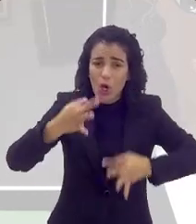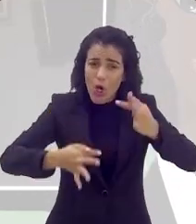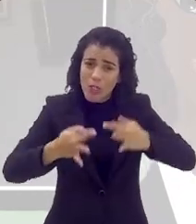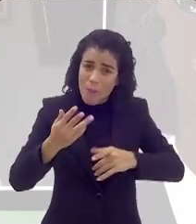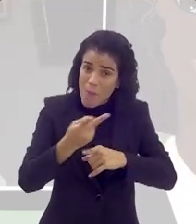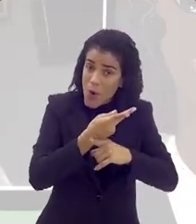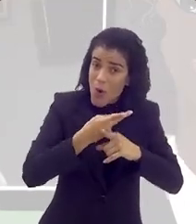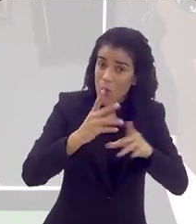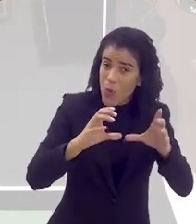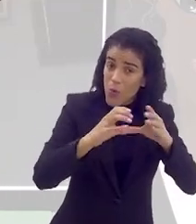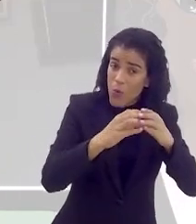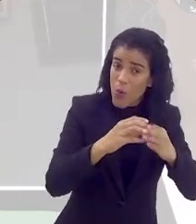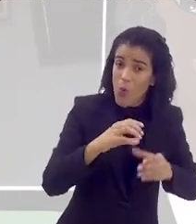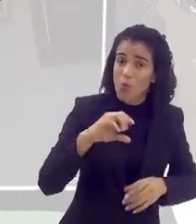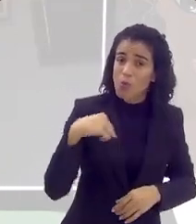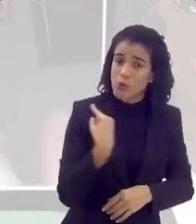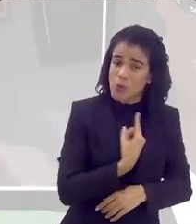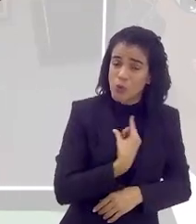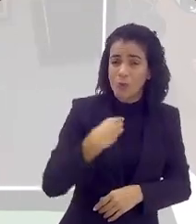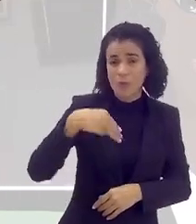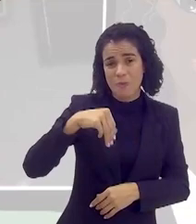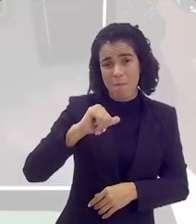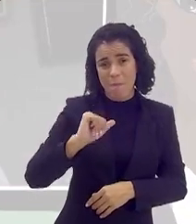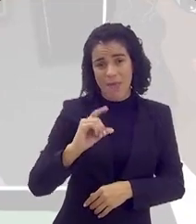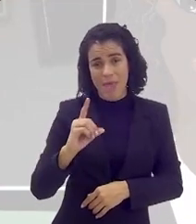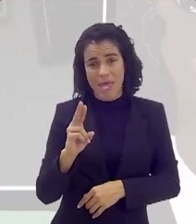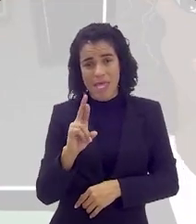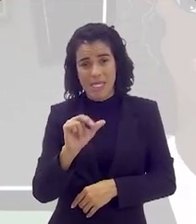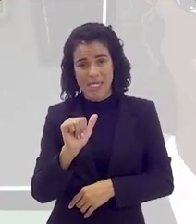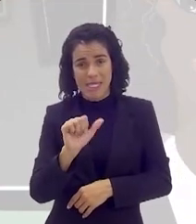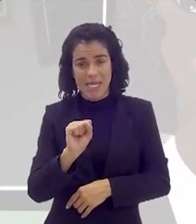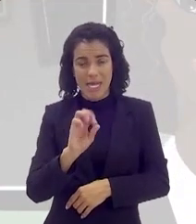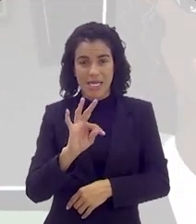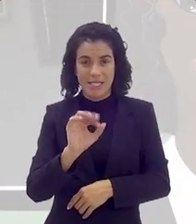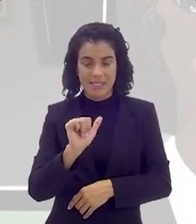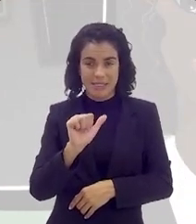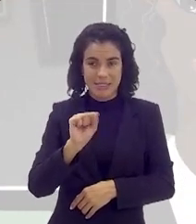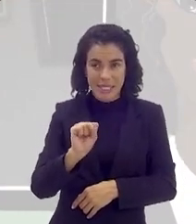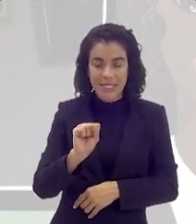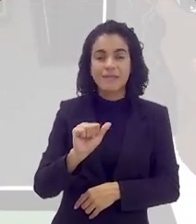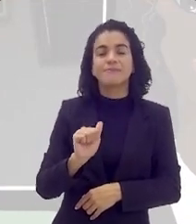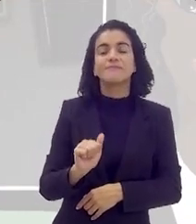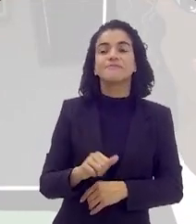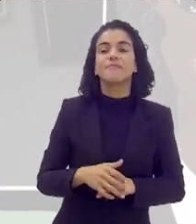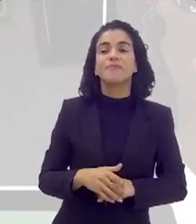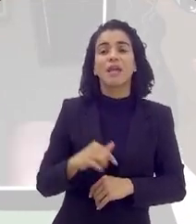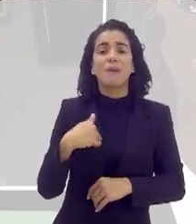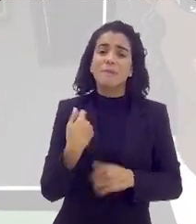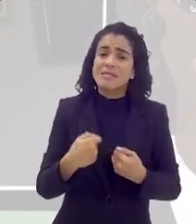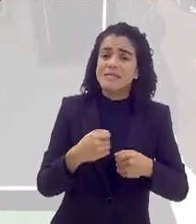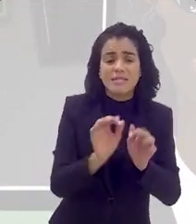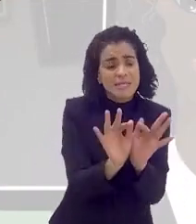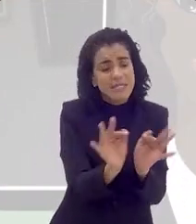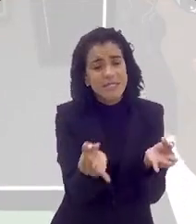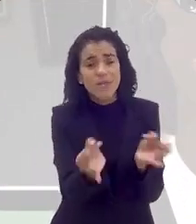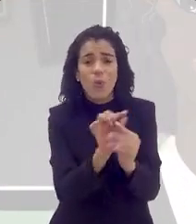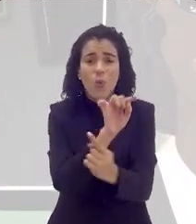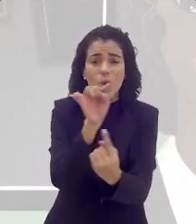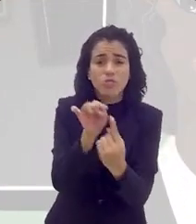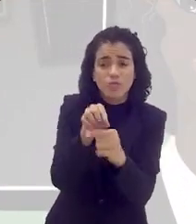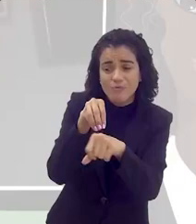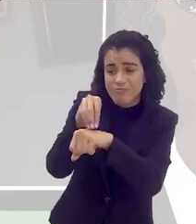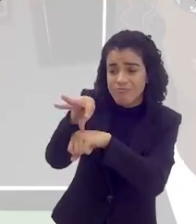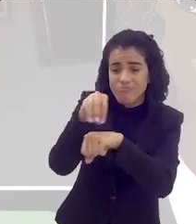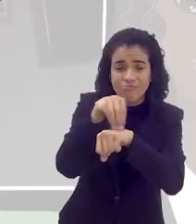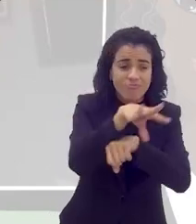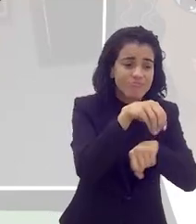procura um grupo de apoio, procura o Somos Madrastos, procura as suas amigas que são madrastas, e a gente precisa simplificar, eu acho que o nosso